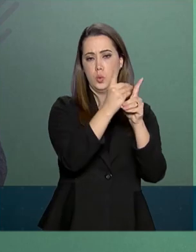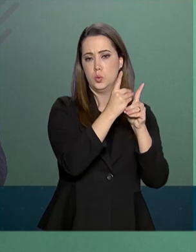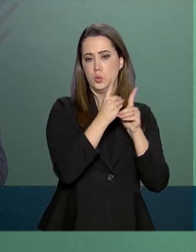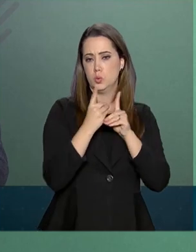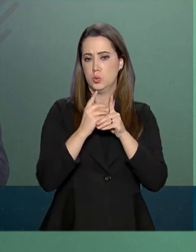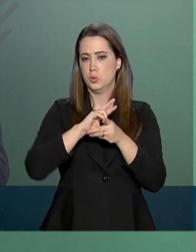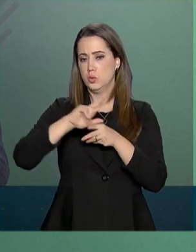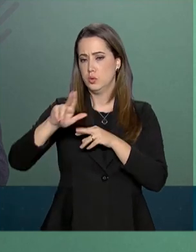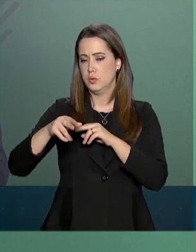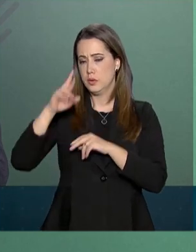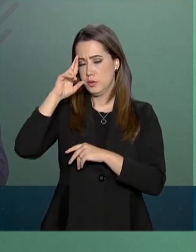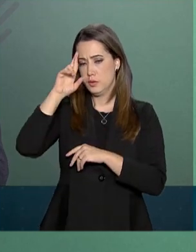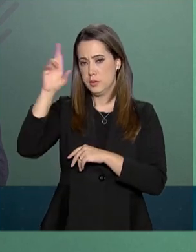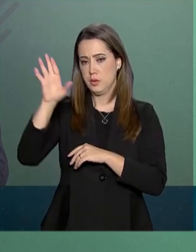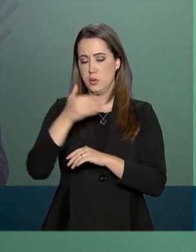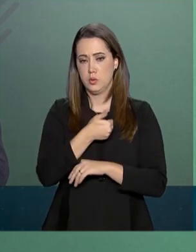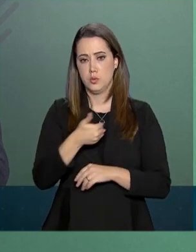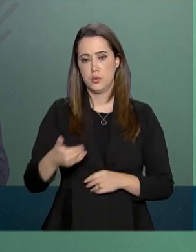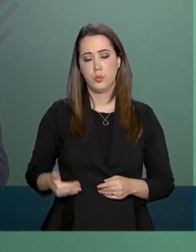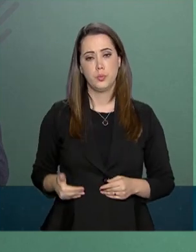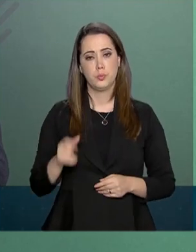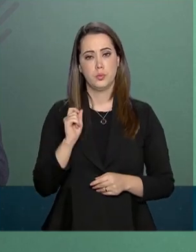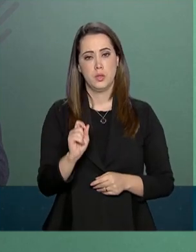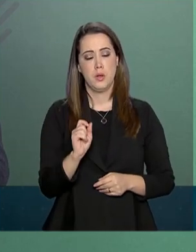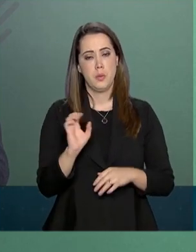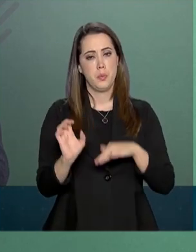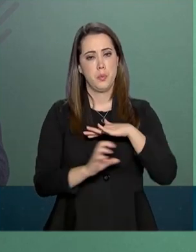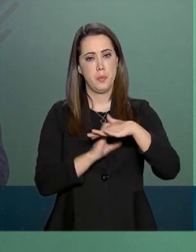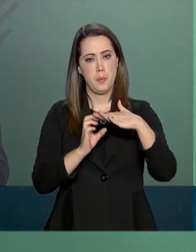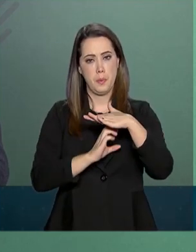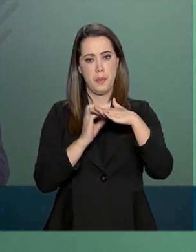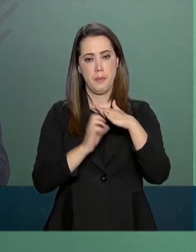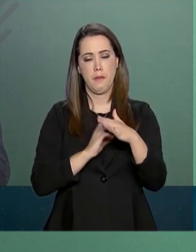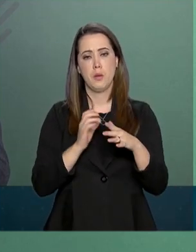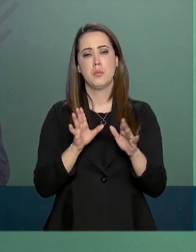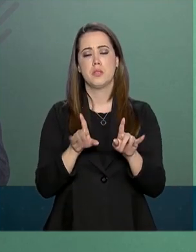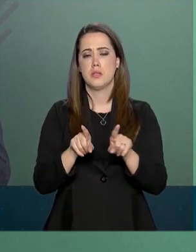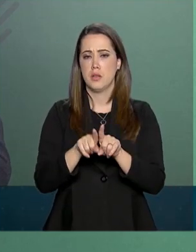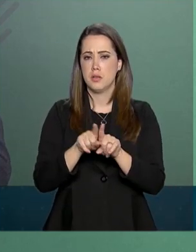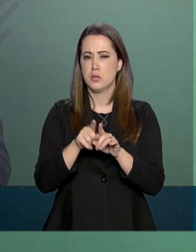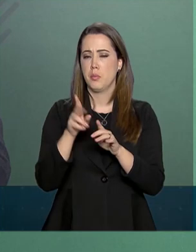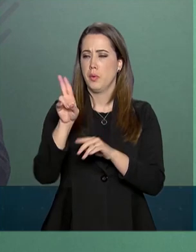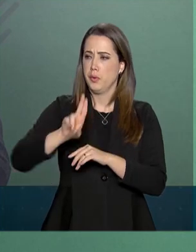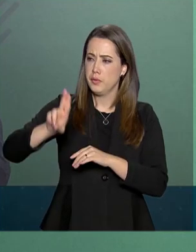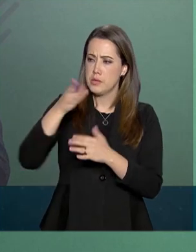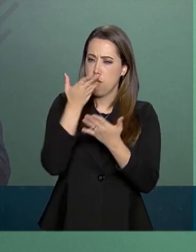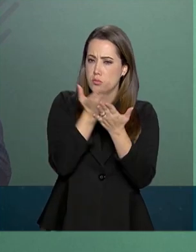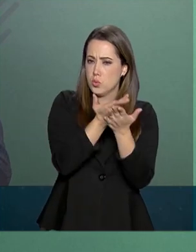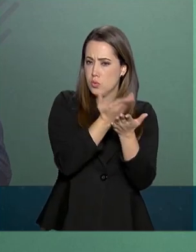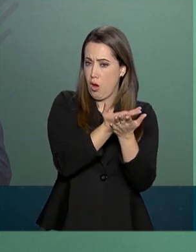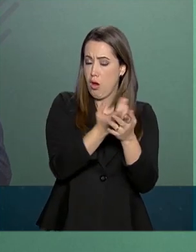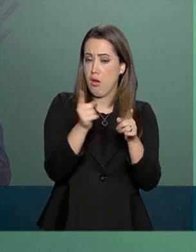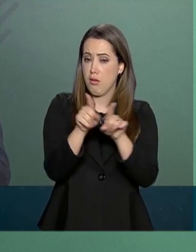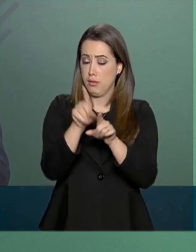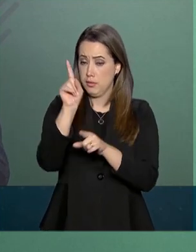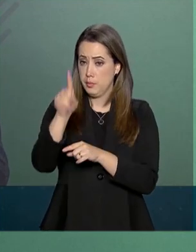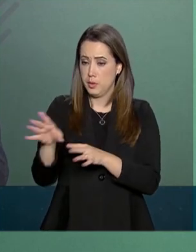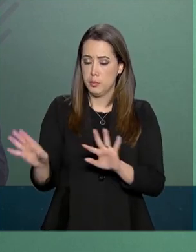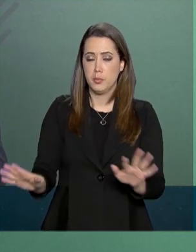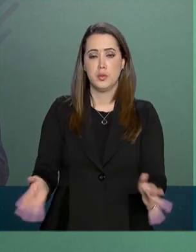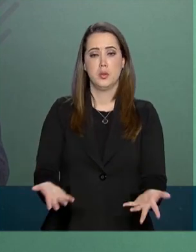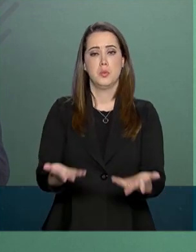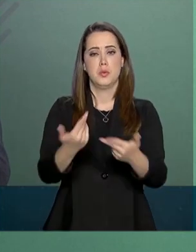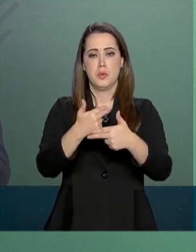com autoridades governamentais, empresários e acadêmicos com o objetivo de promover